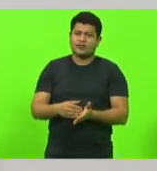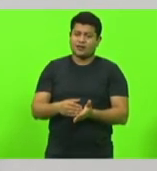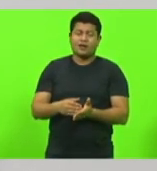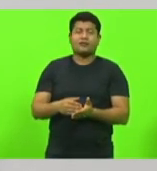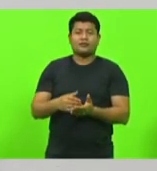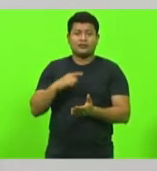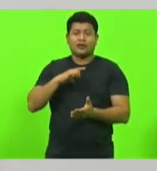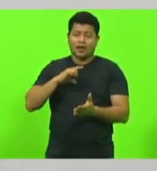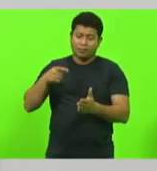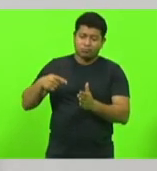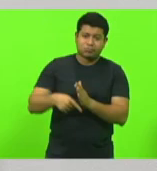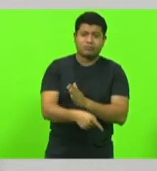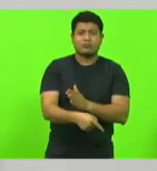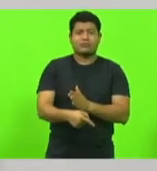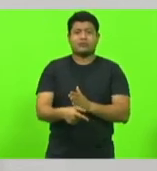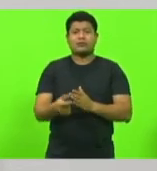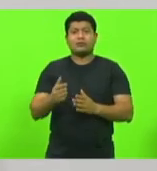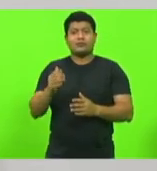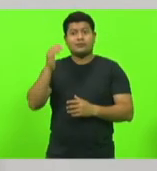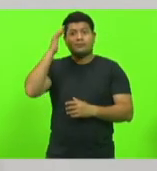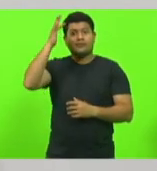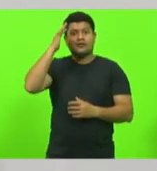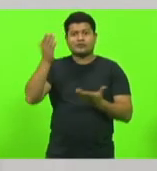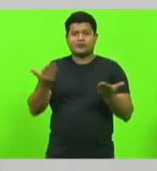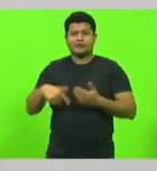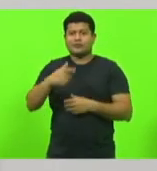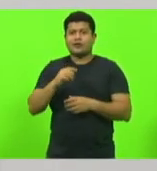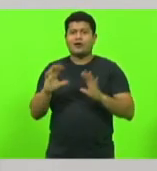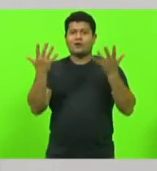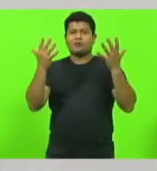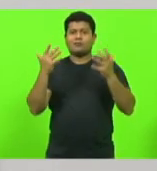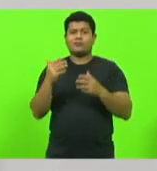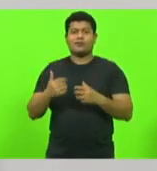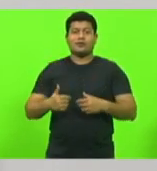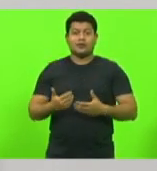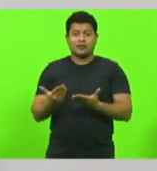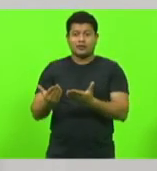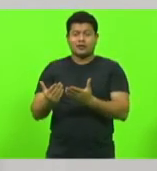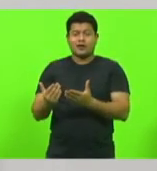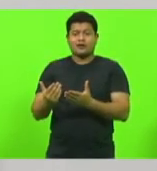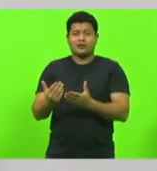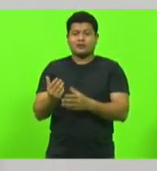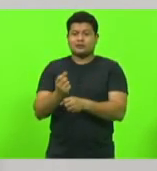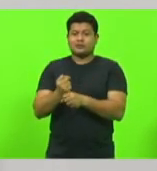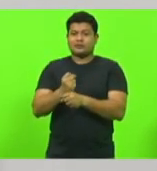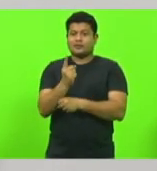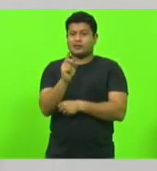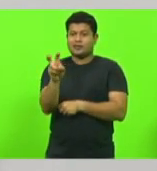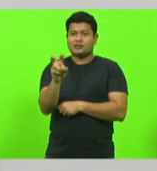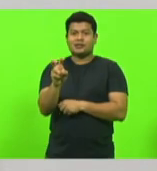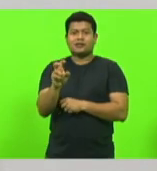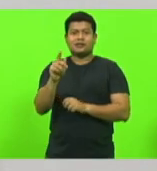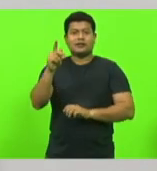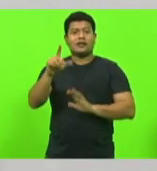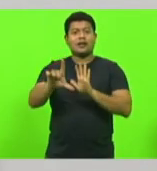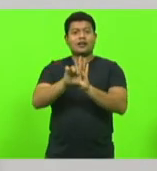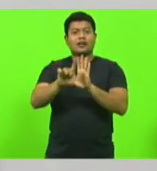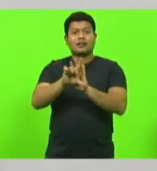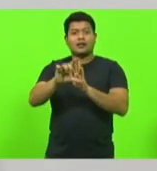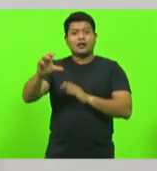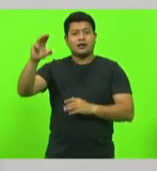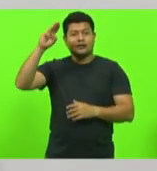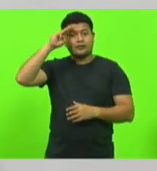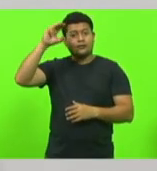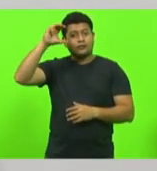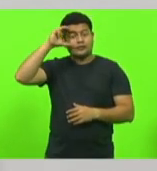estamos comemorando 15 anos da Lei Maria da Penha, uma mulher que está numa cadeira de rodas paraplégica,